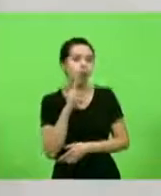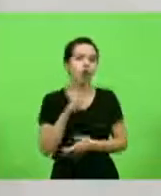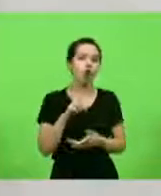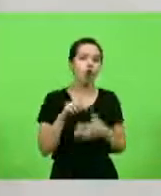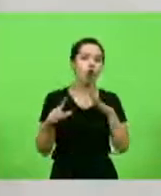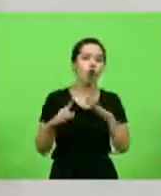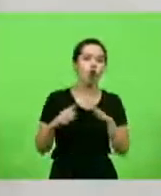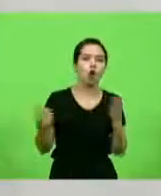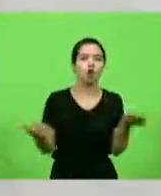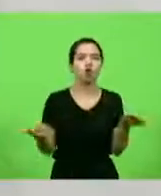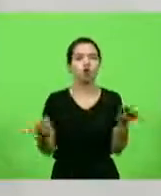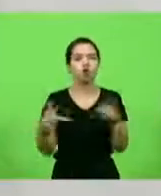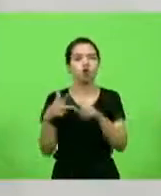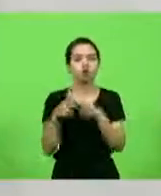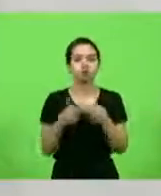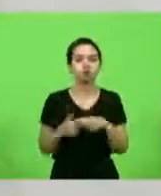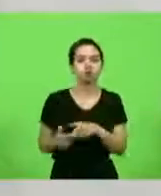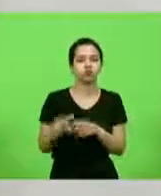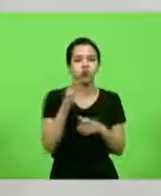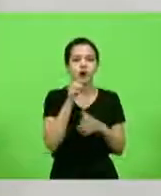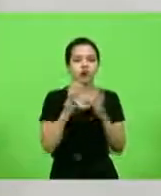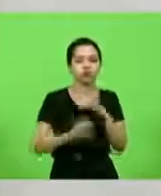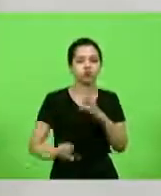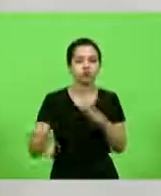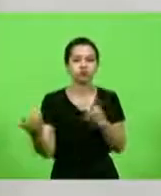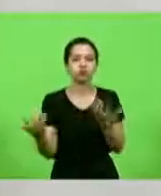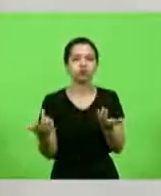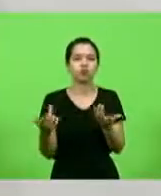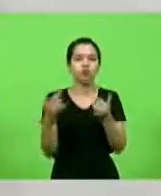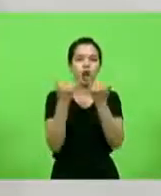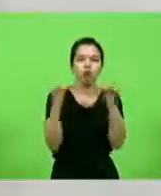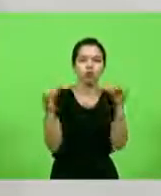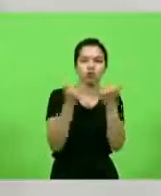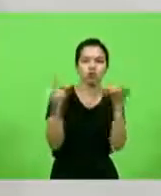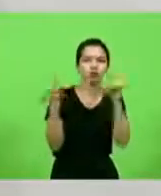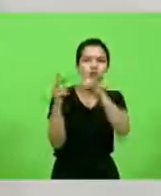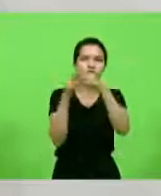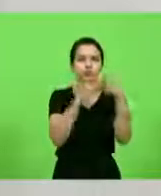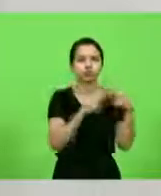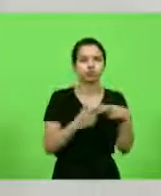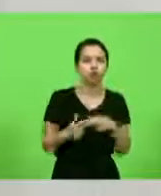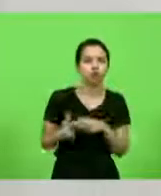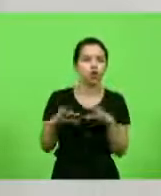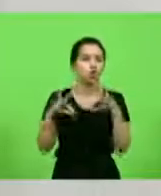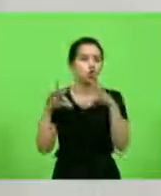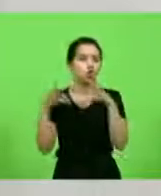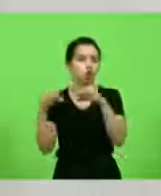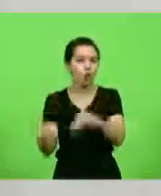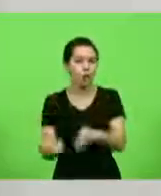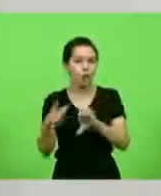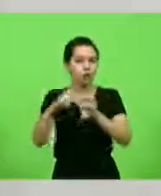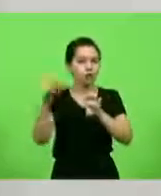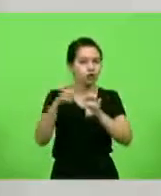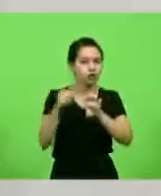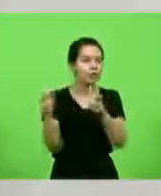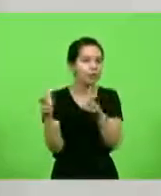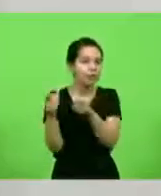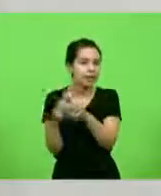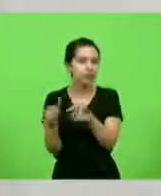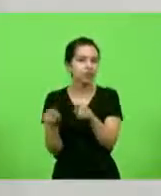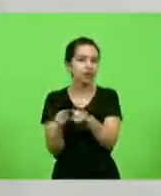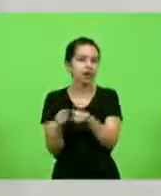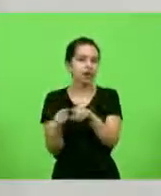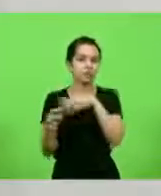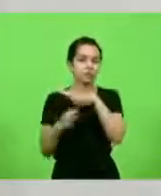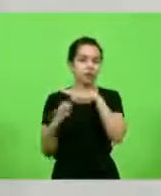eletricista, todos os microempreendedores individuais e os empresários de pequeno porte